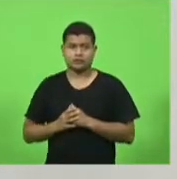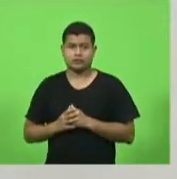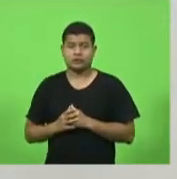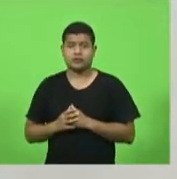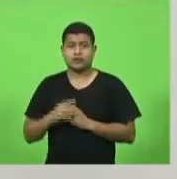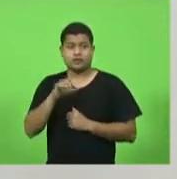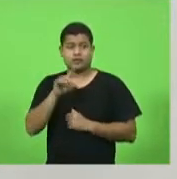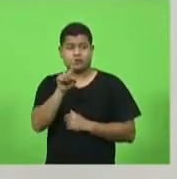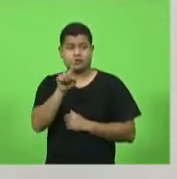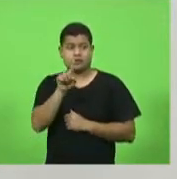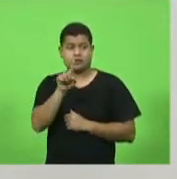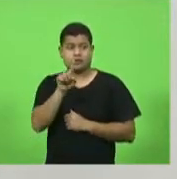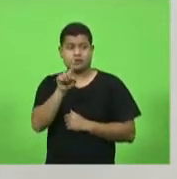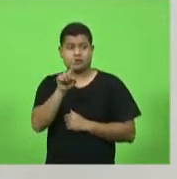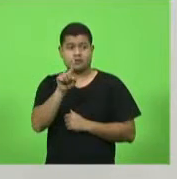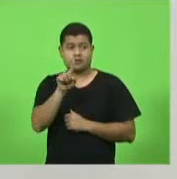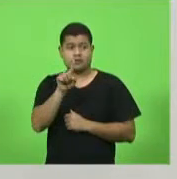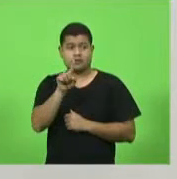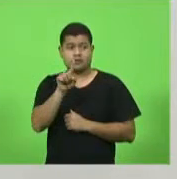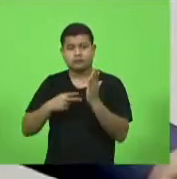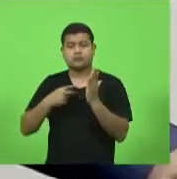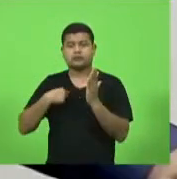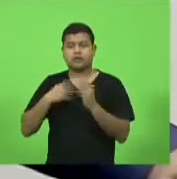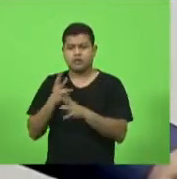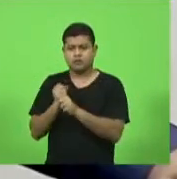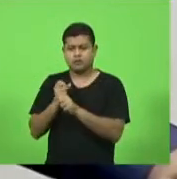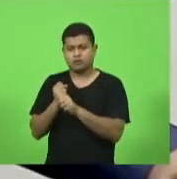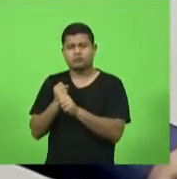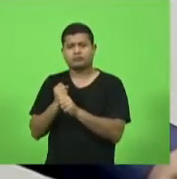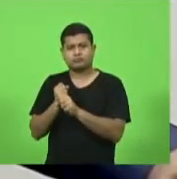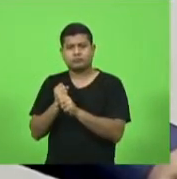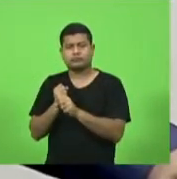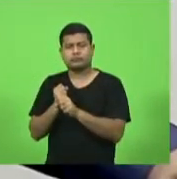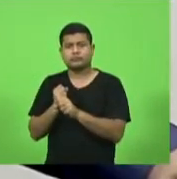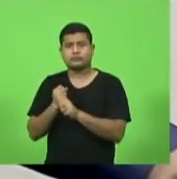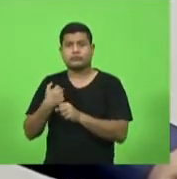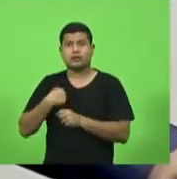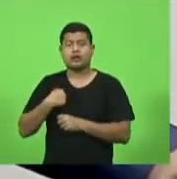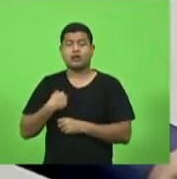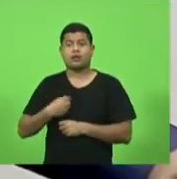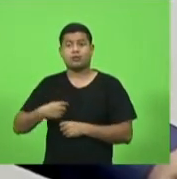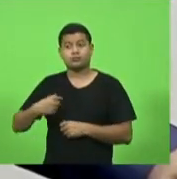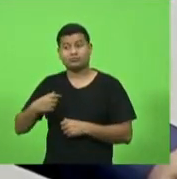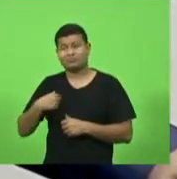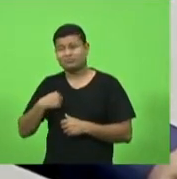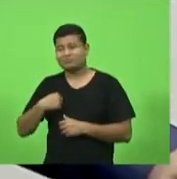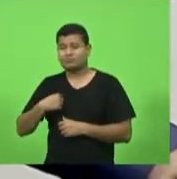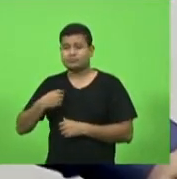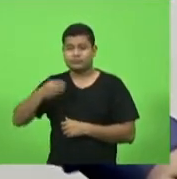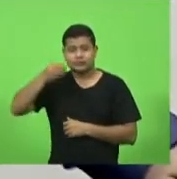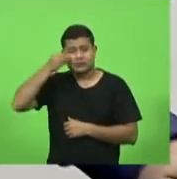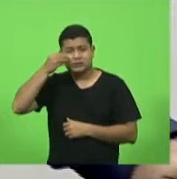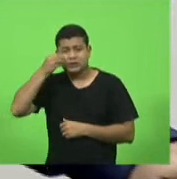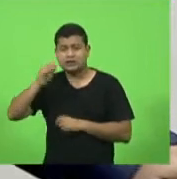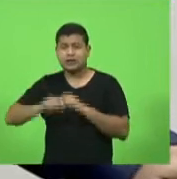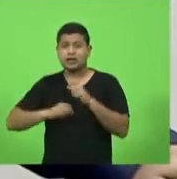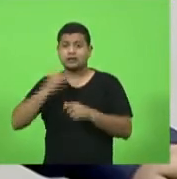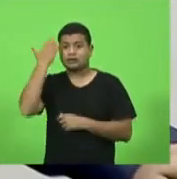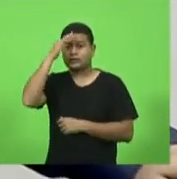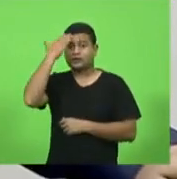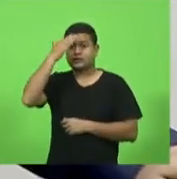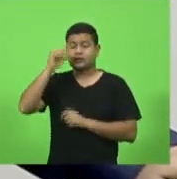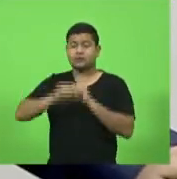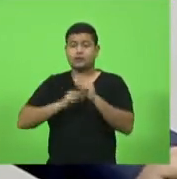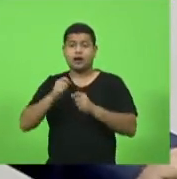153 municípios, deputados. E estou tentando entender os critérios de distribuição desse